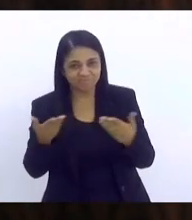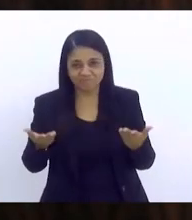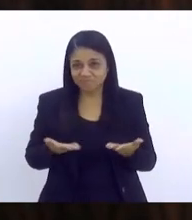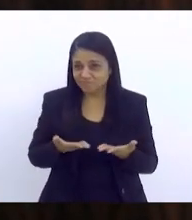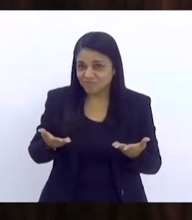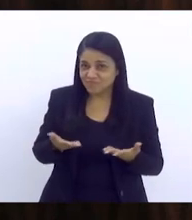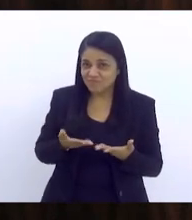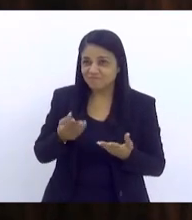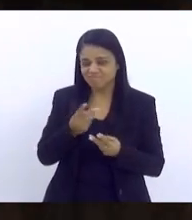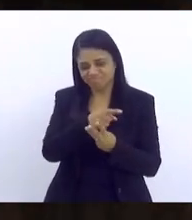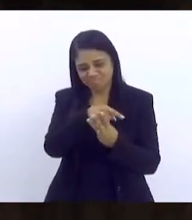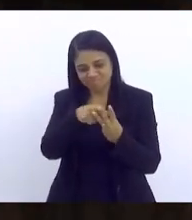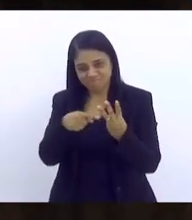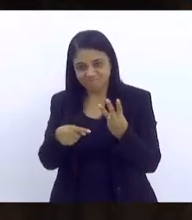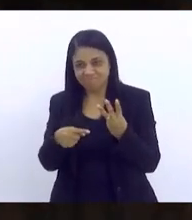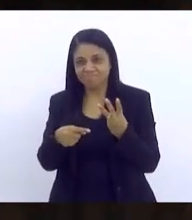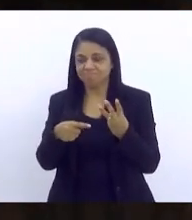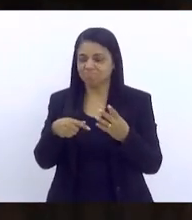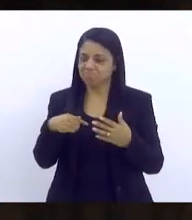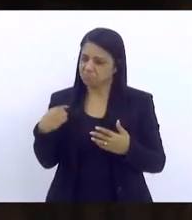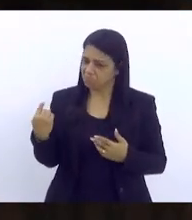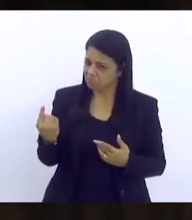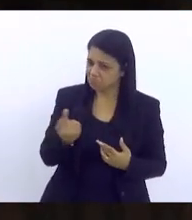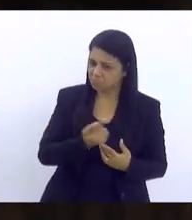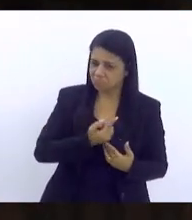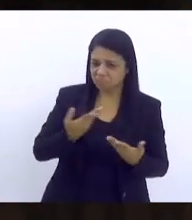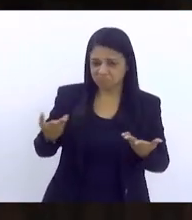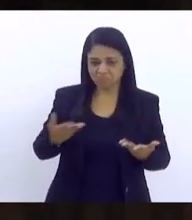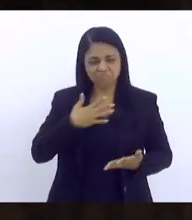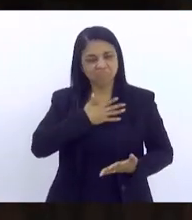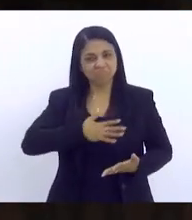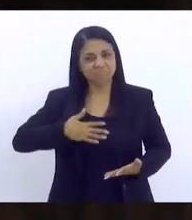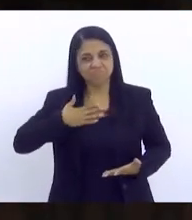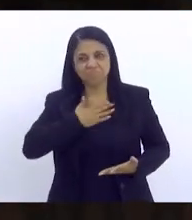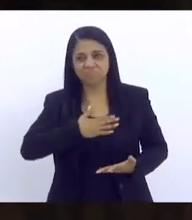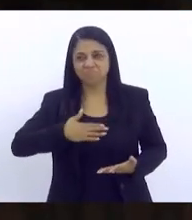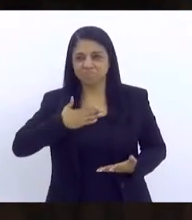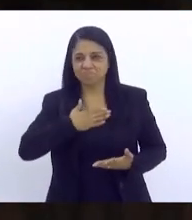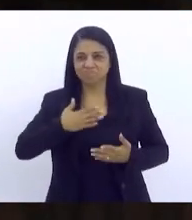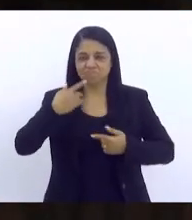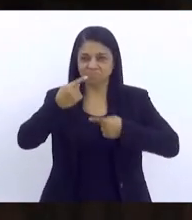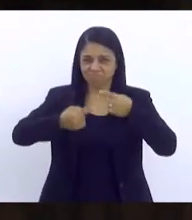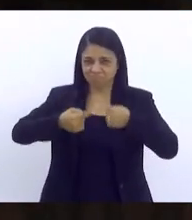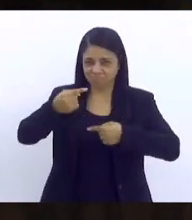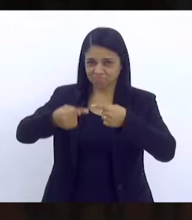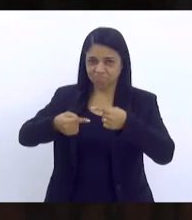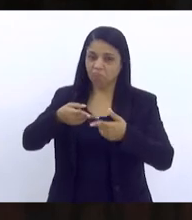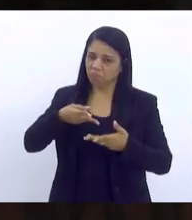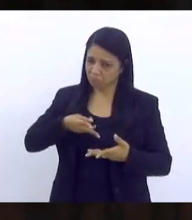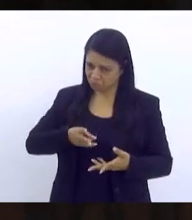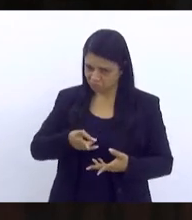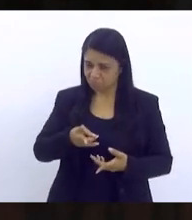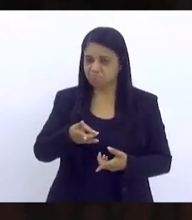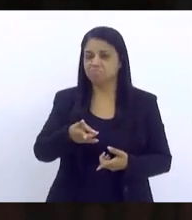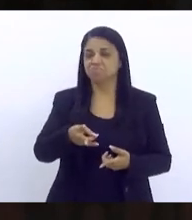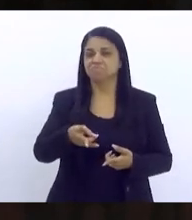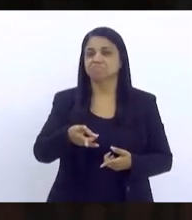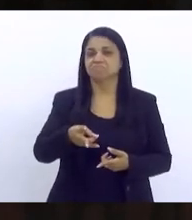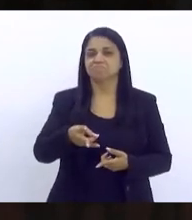Acredito que, para nós, foi, assim, bastante satisfatório. claro que vamos continuar com esse